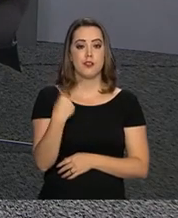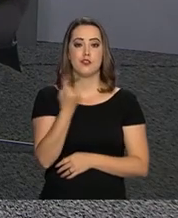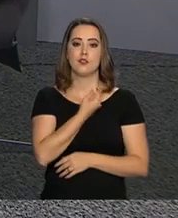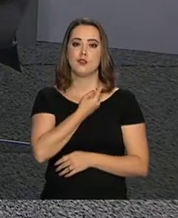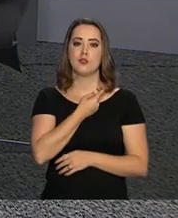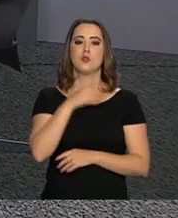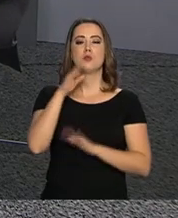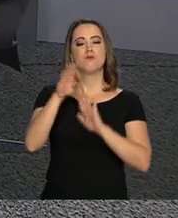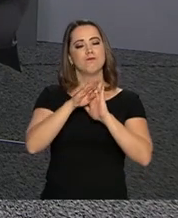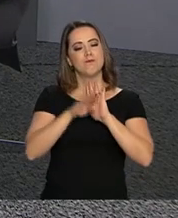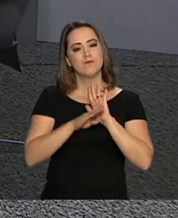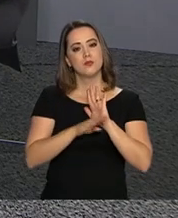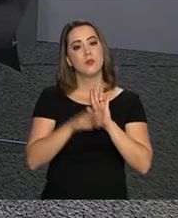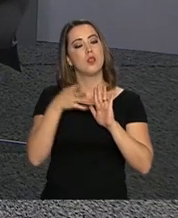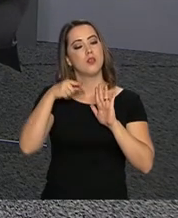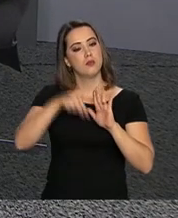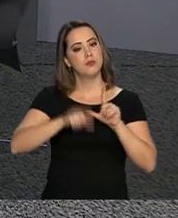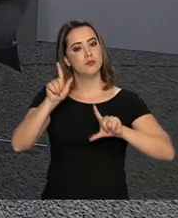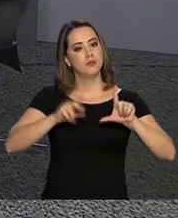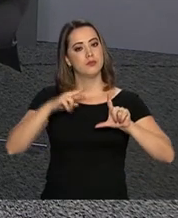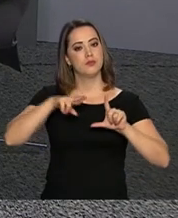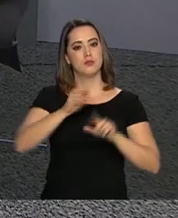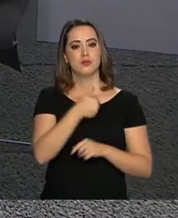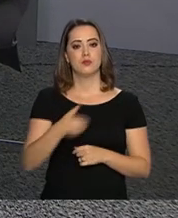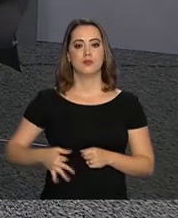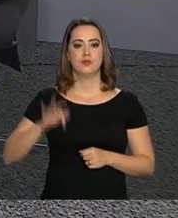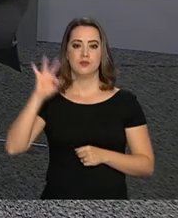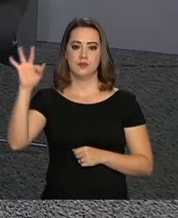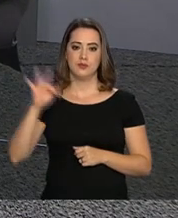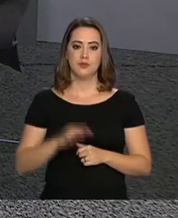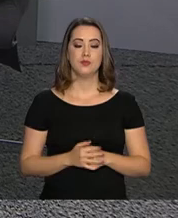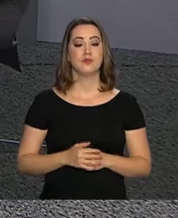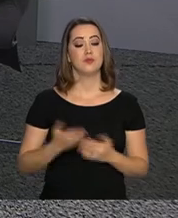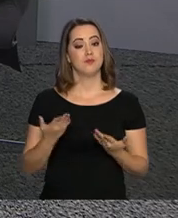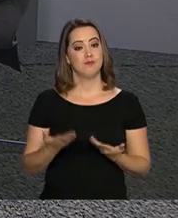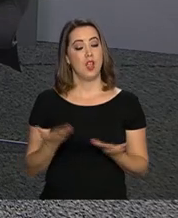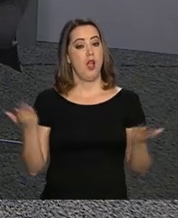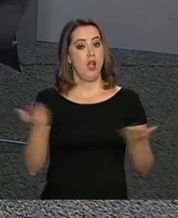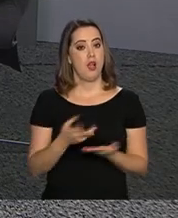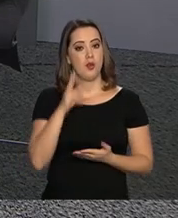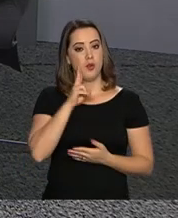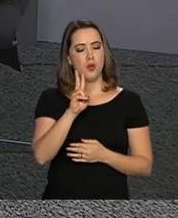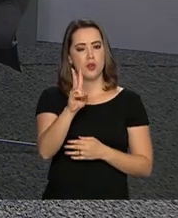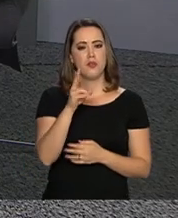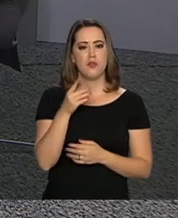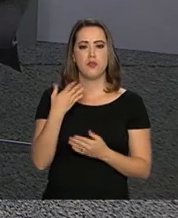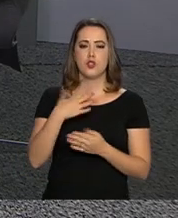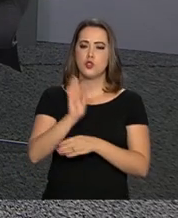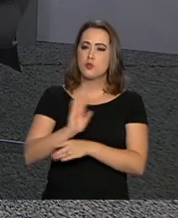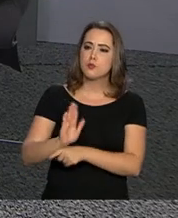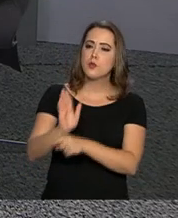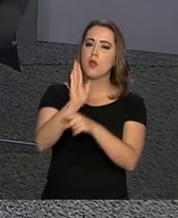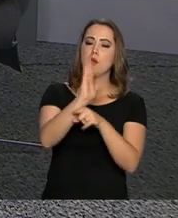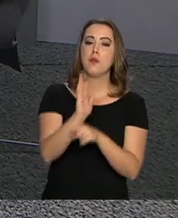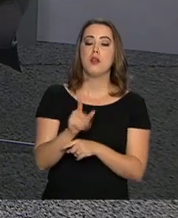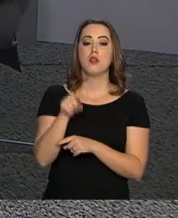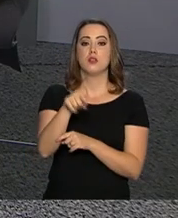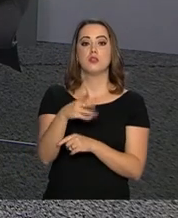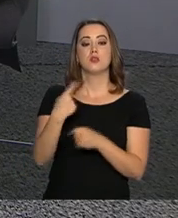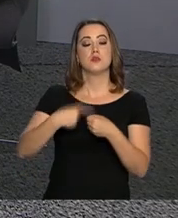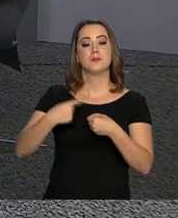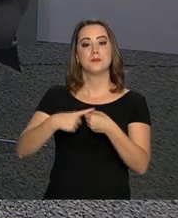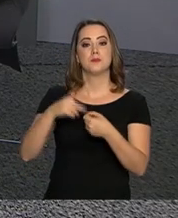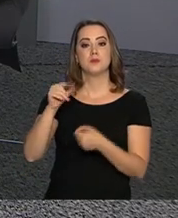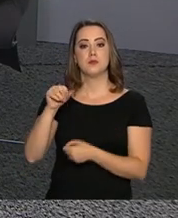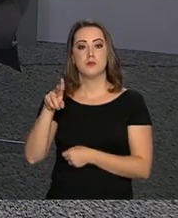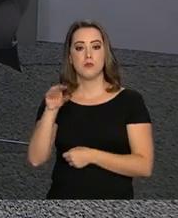em nossa programação aqui na NBR, TV do Governo Federal. E agora fique com imagens de Davos